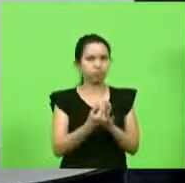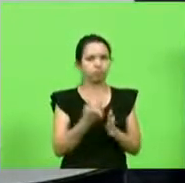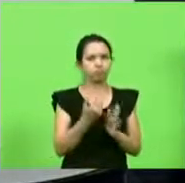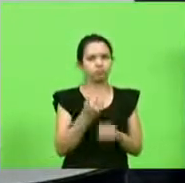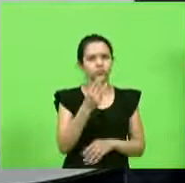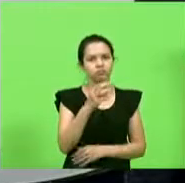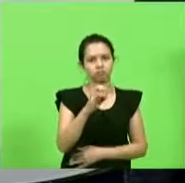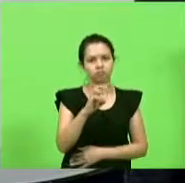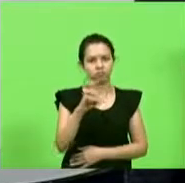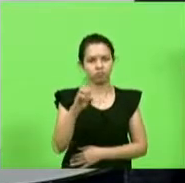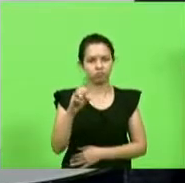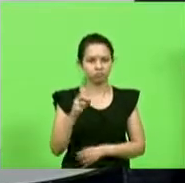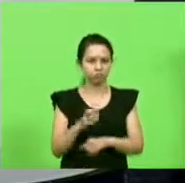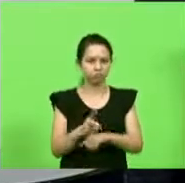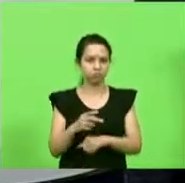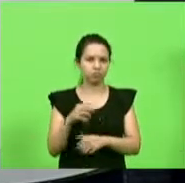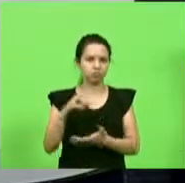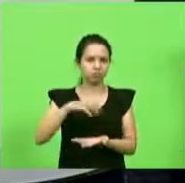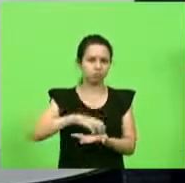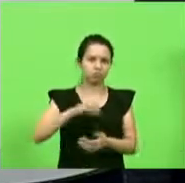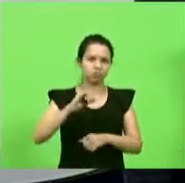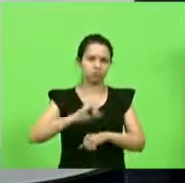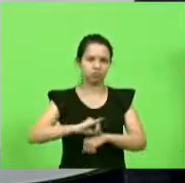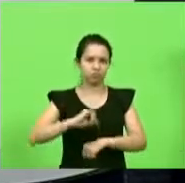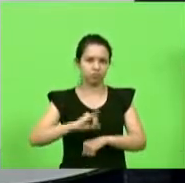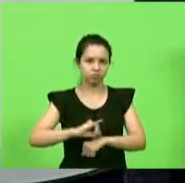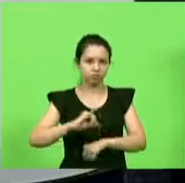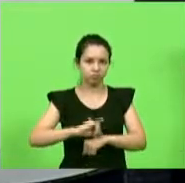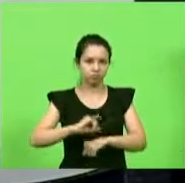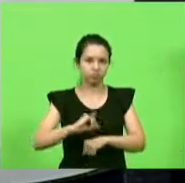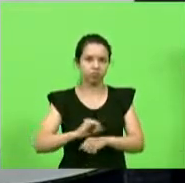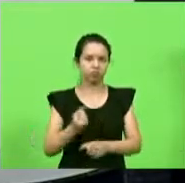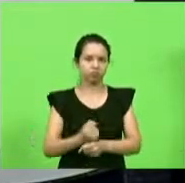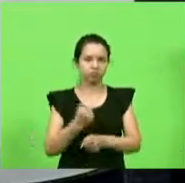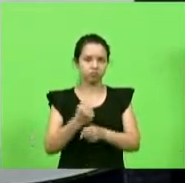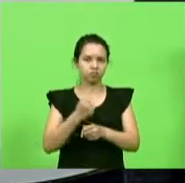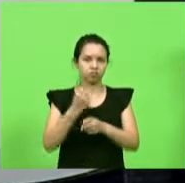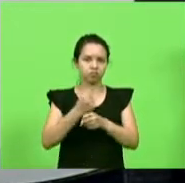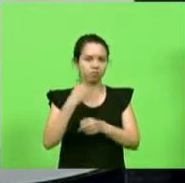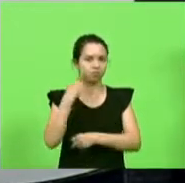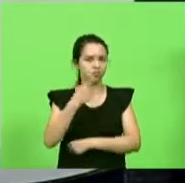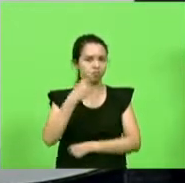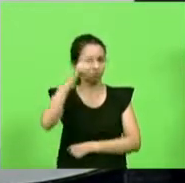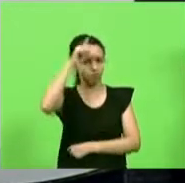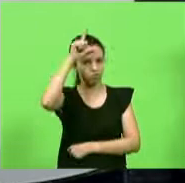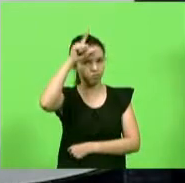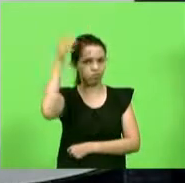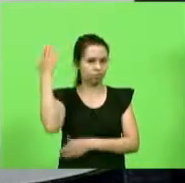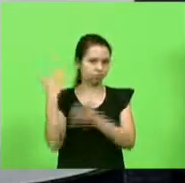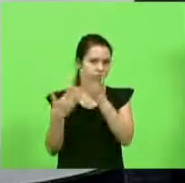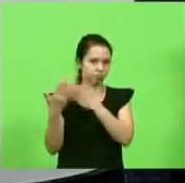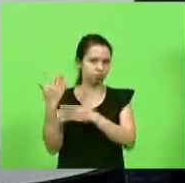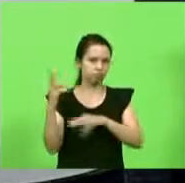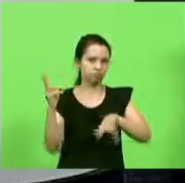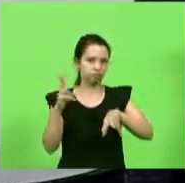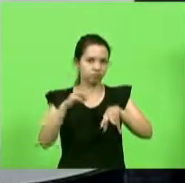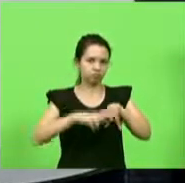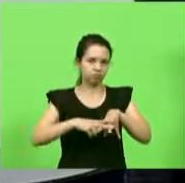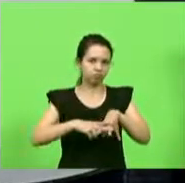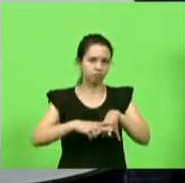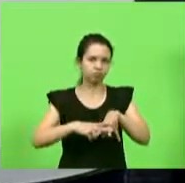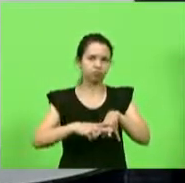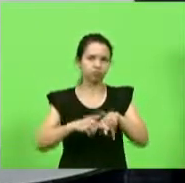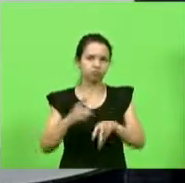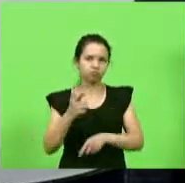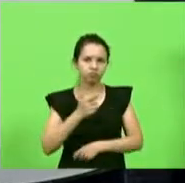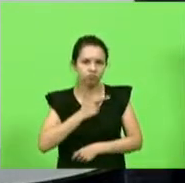centro da cidade construído deputado sargento Limão onde era um presídio um